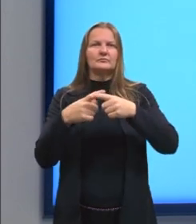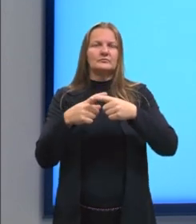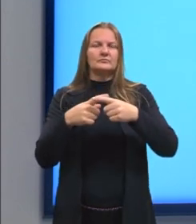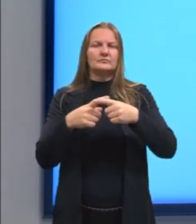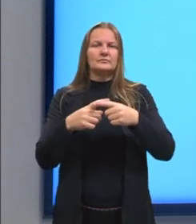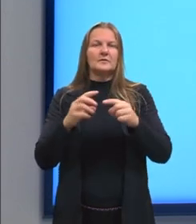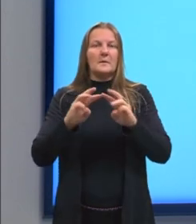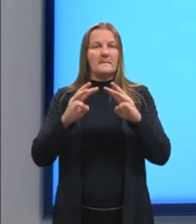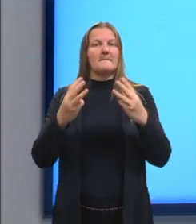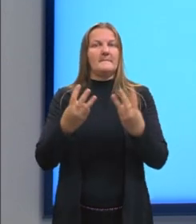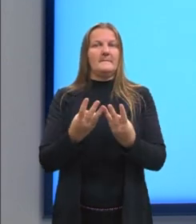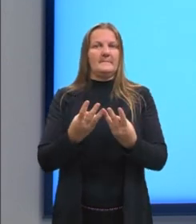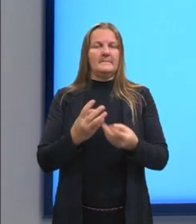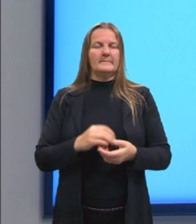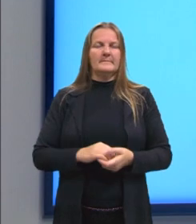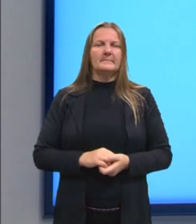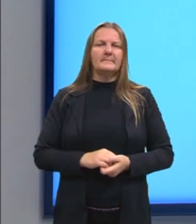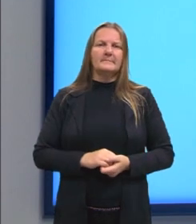valor da massa.